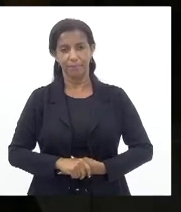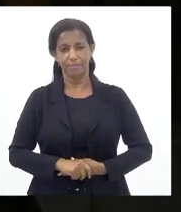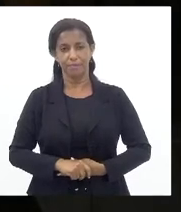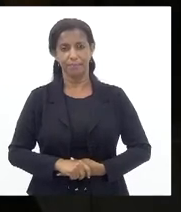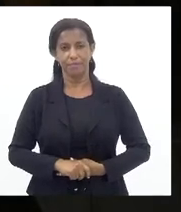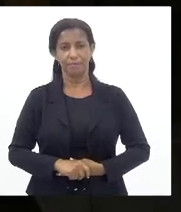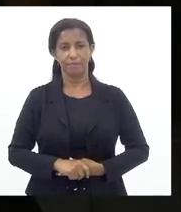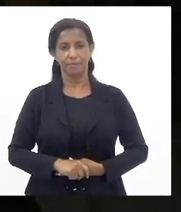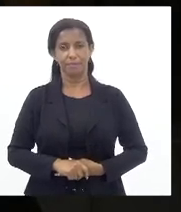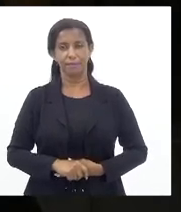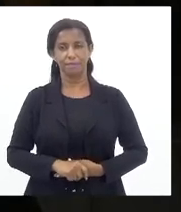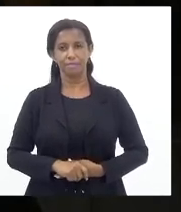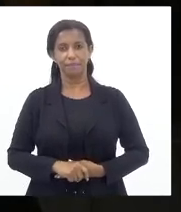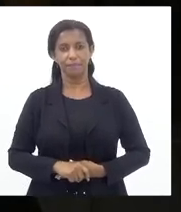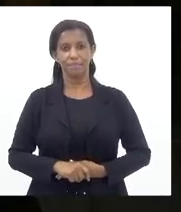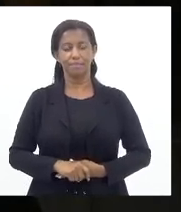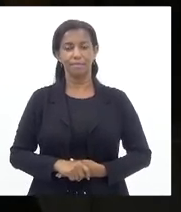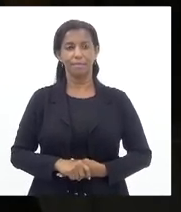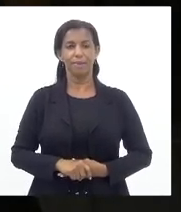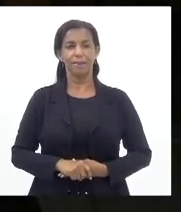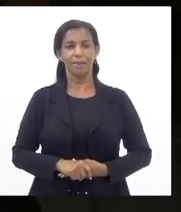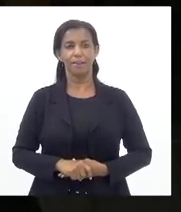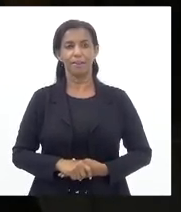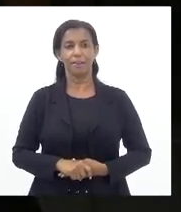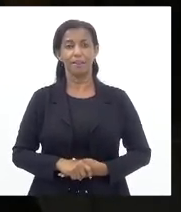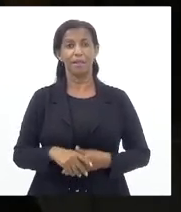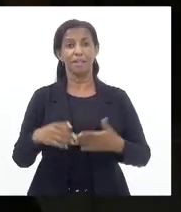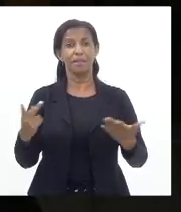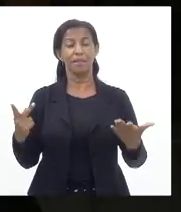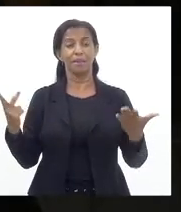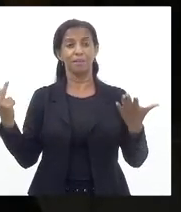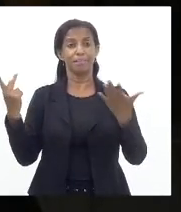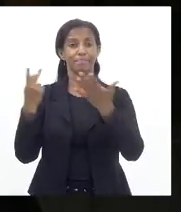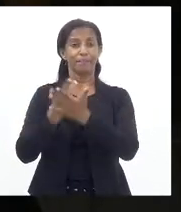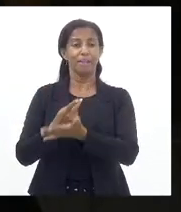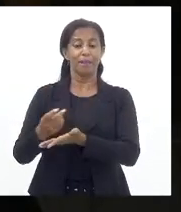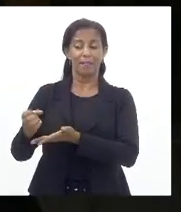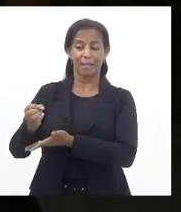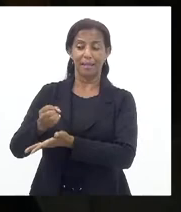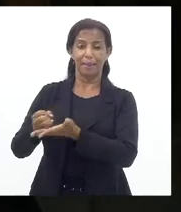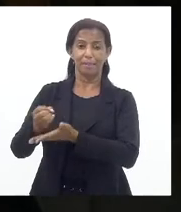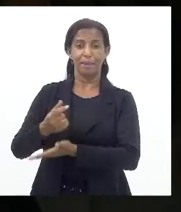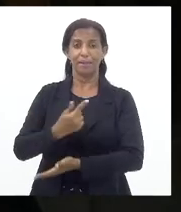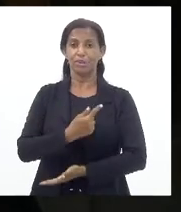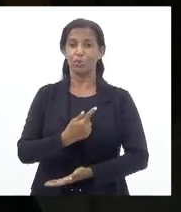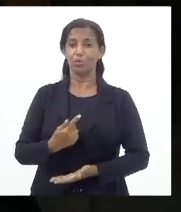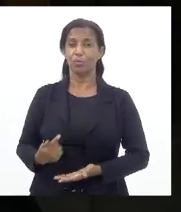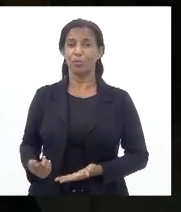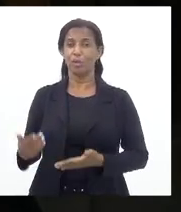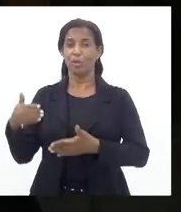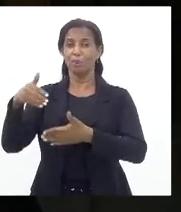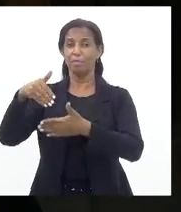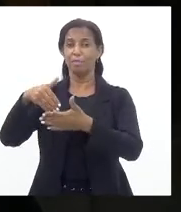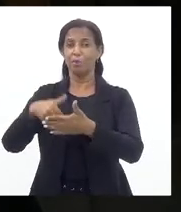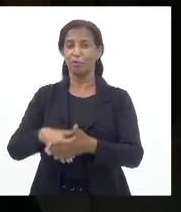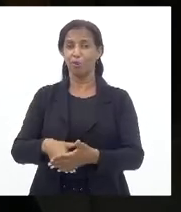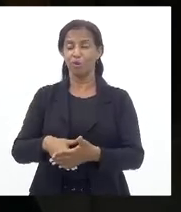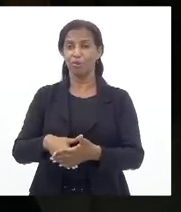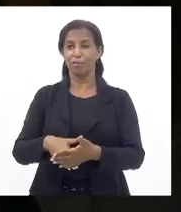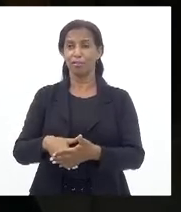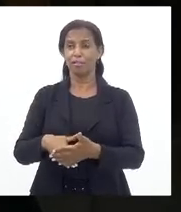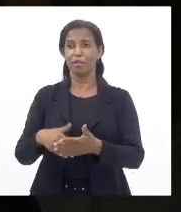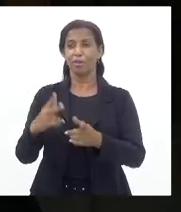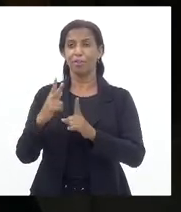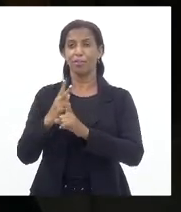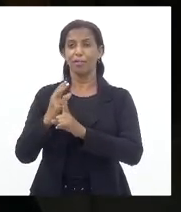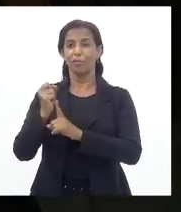Que por descuido Da base do governo Meu voto divergente Foi vencedor Por